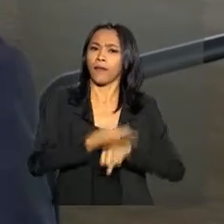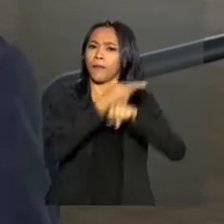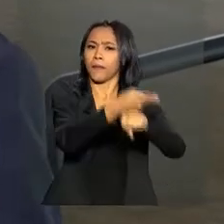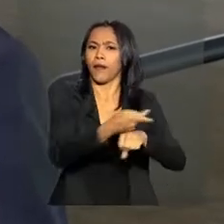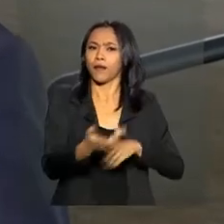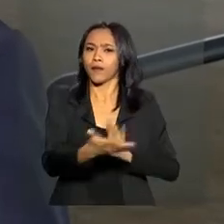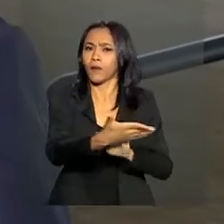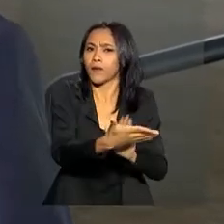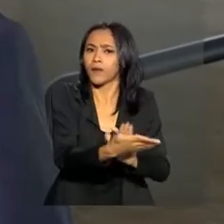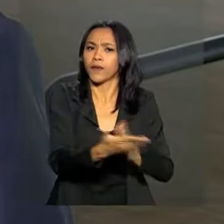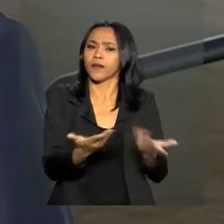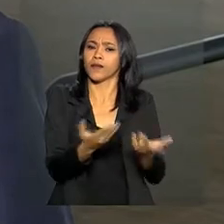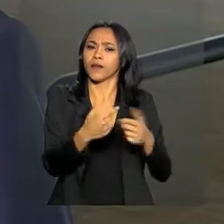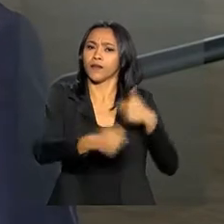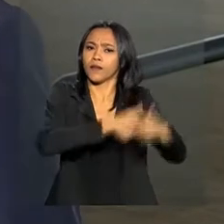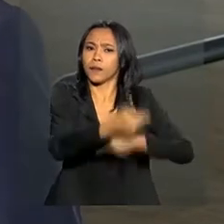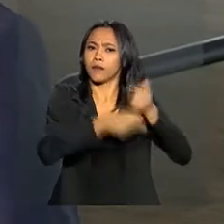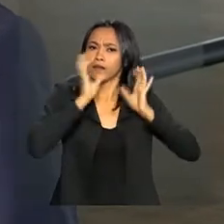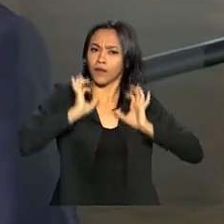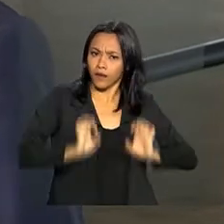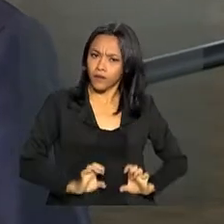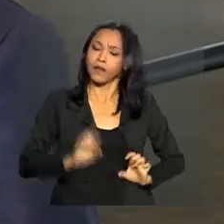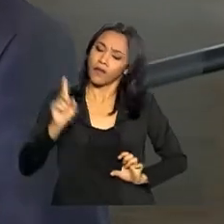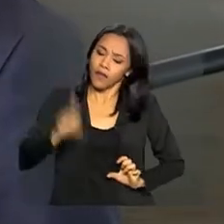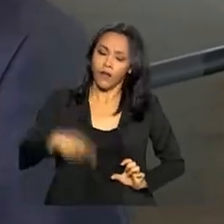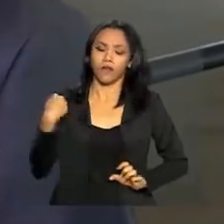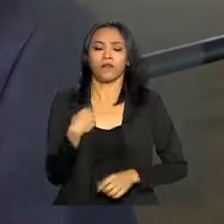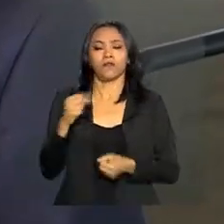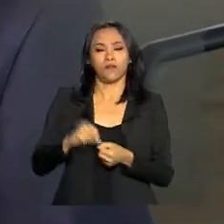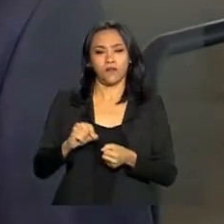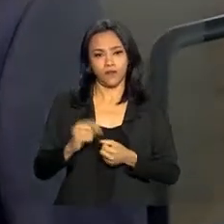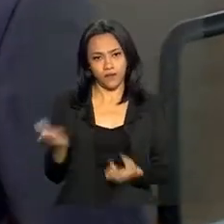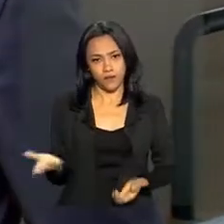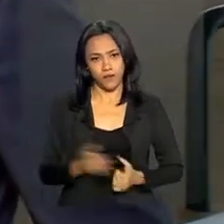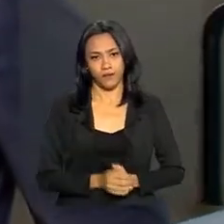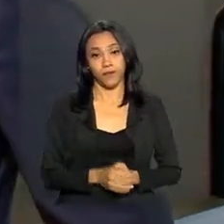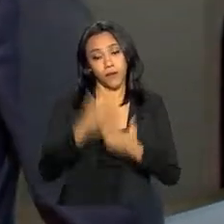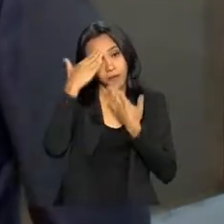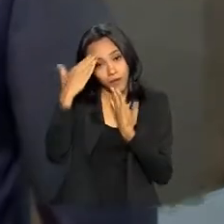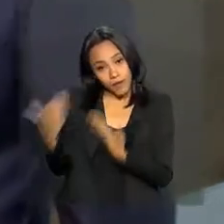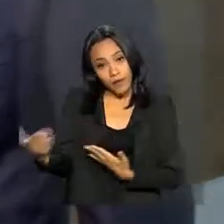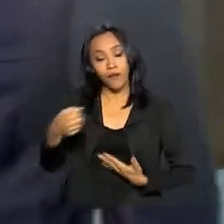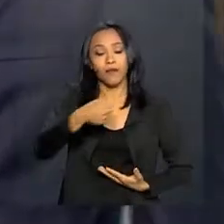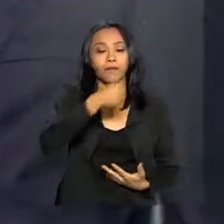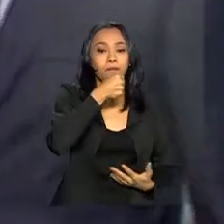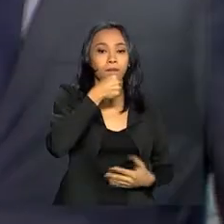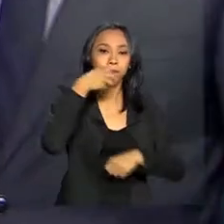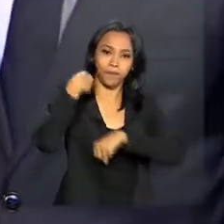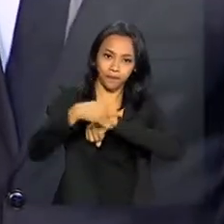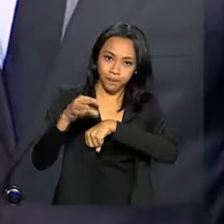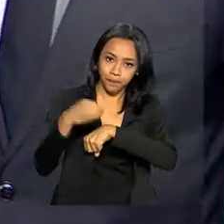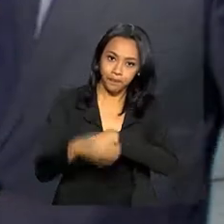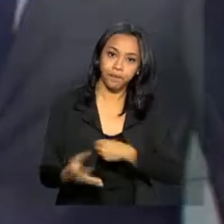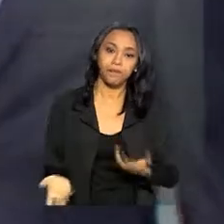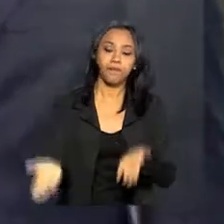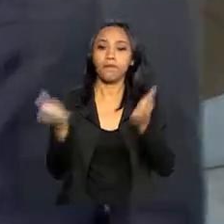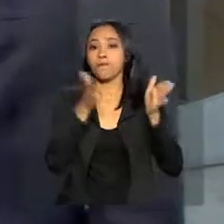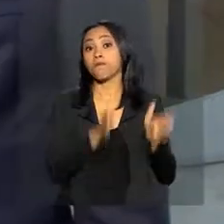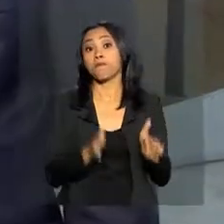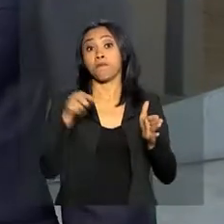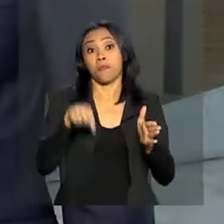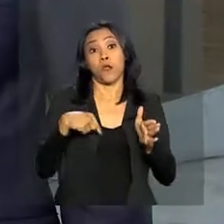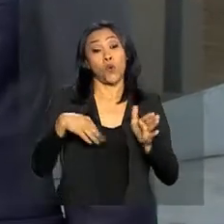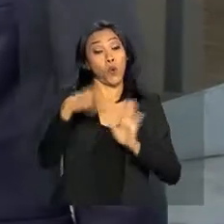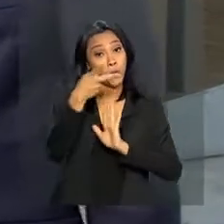reconhecer iniciativas de vanguarda. E é isso que a gente tenta fazer. Tá certo, diretor. Muito obrigado pelas informações. O programa